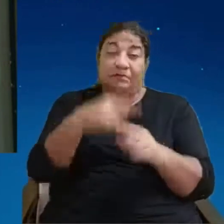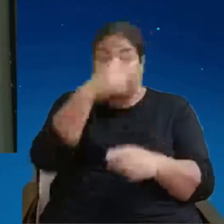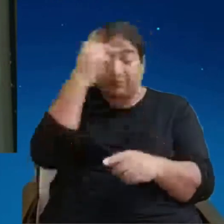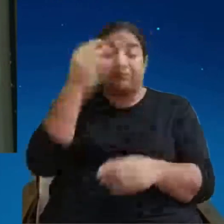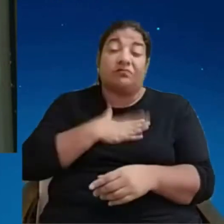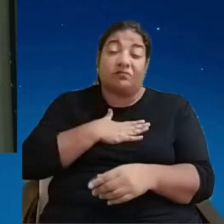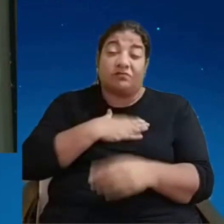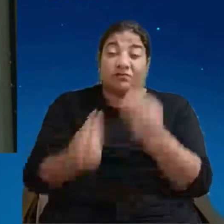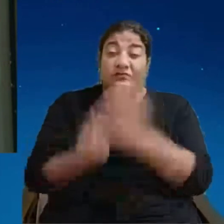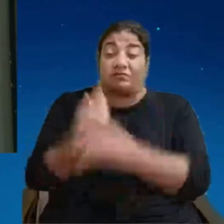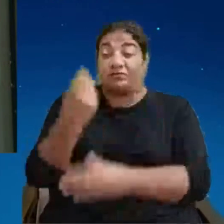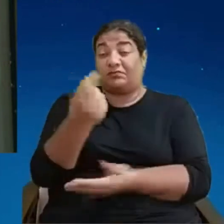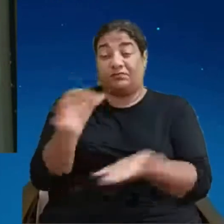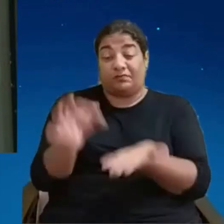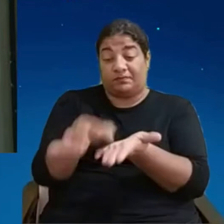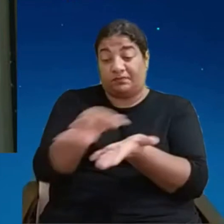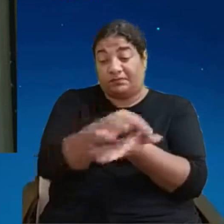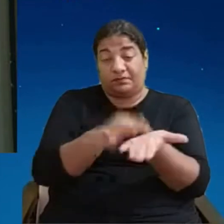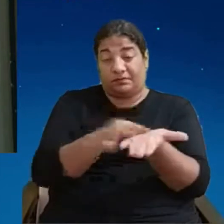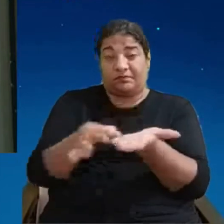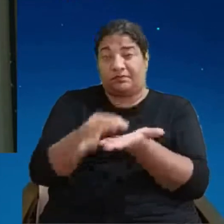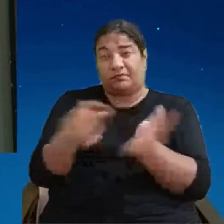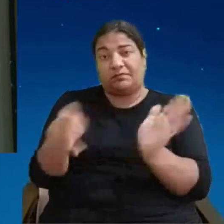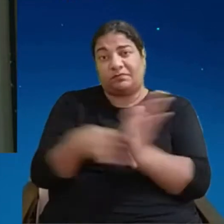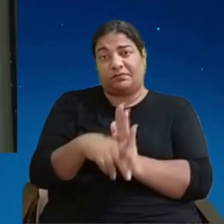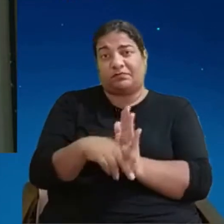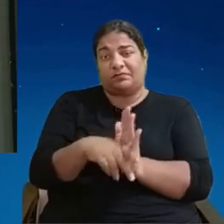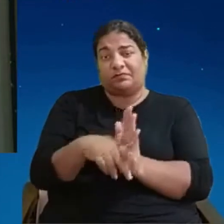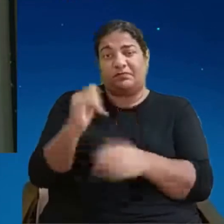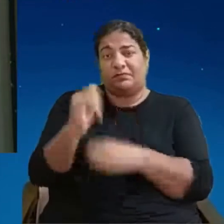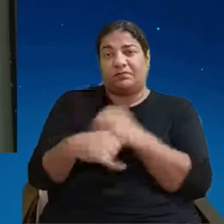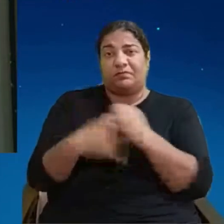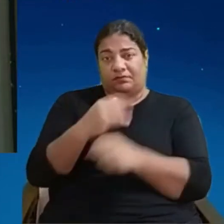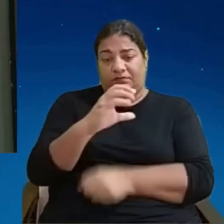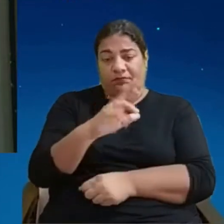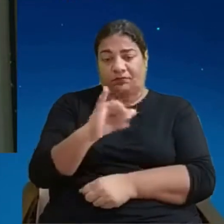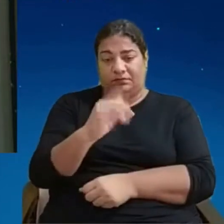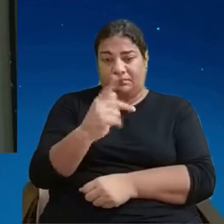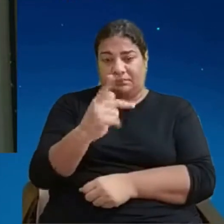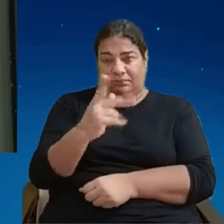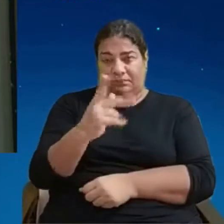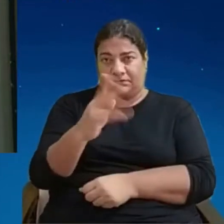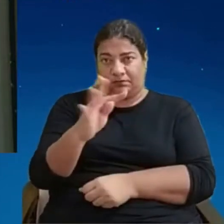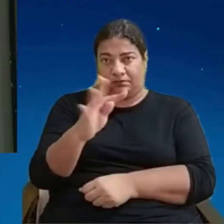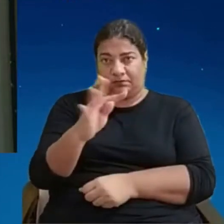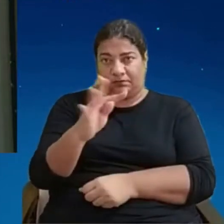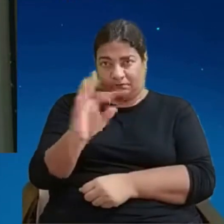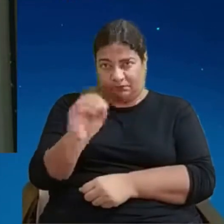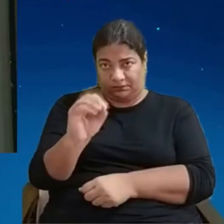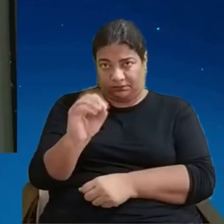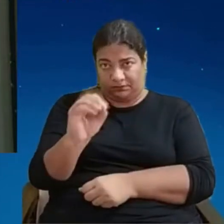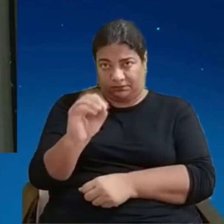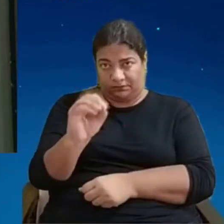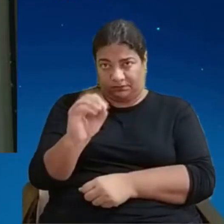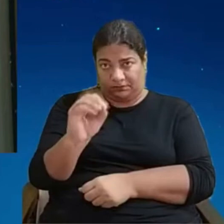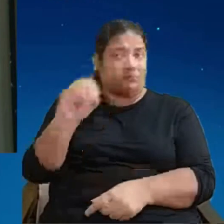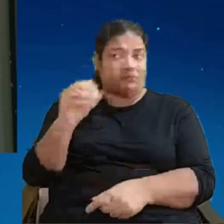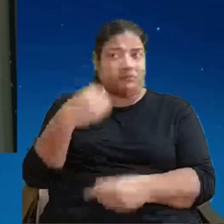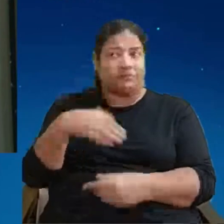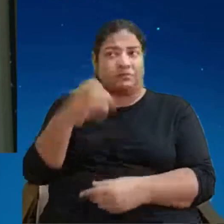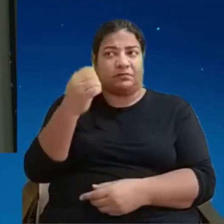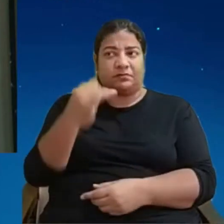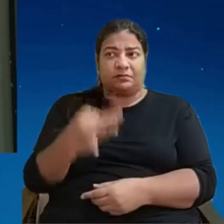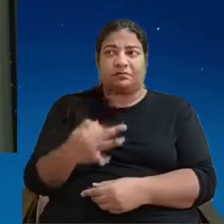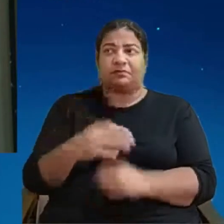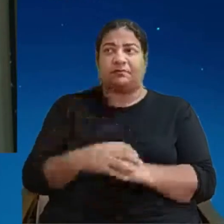consultorias e empresas que te ajudem nisso aí o Léo acho que vai vai esse cara é grande professor tá ele vai ajudar nessa nessa frente